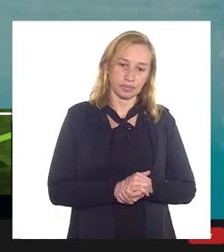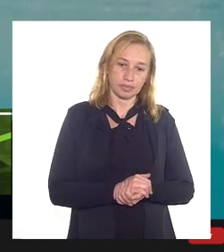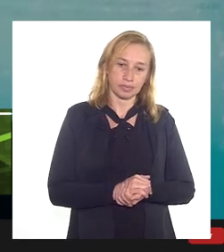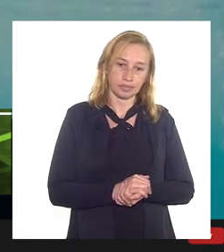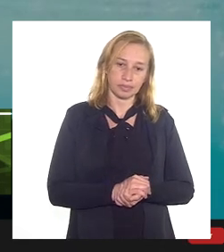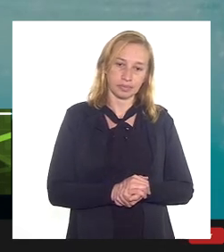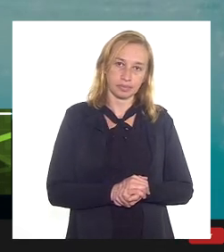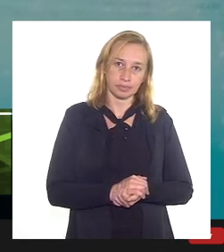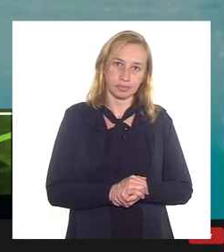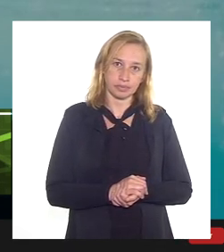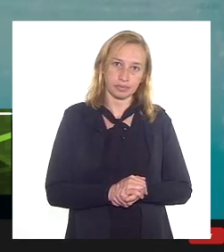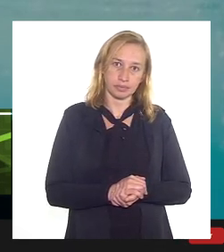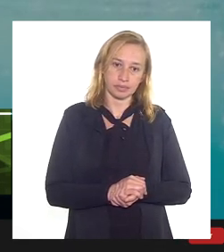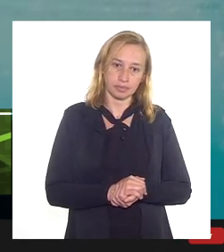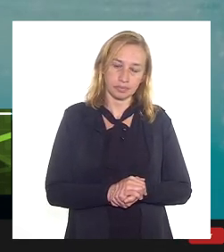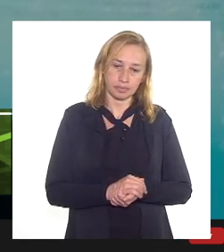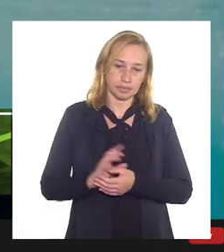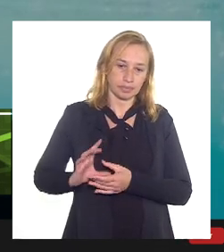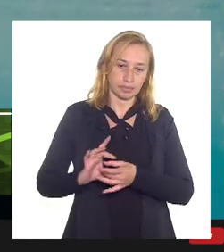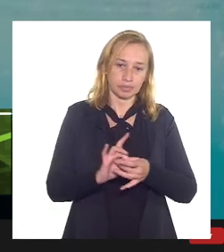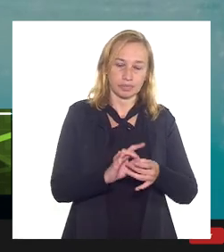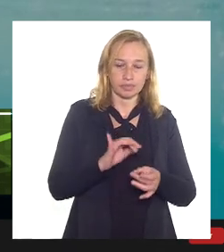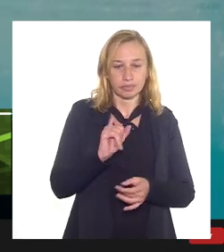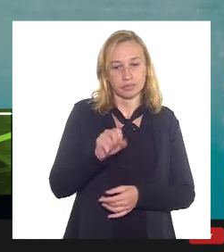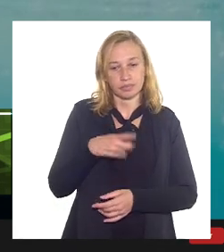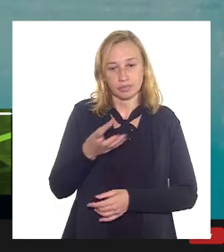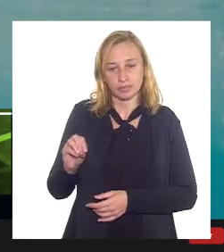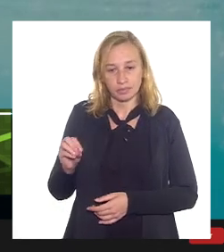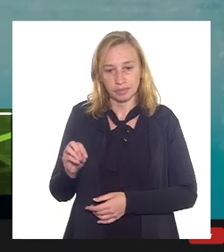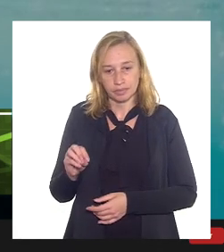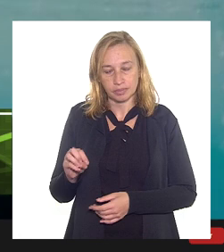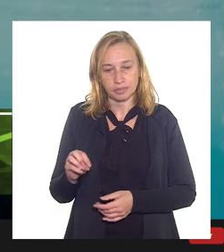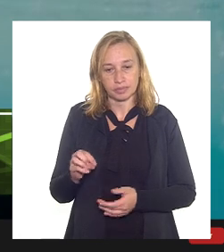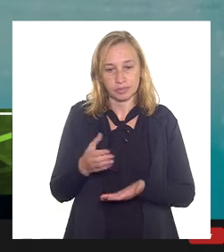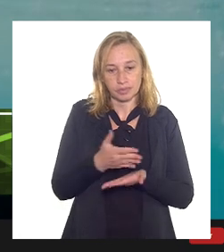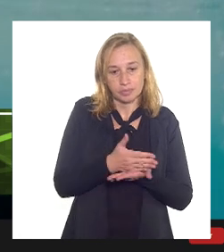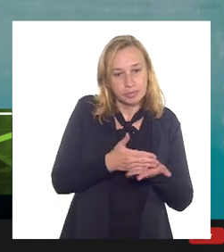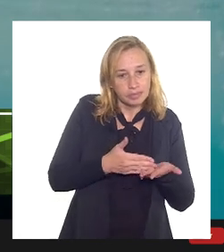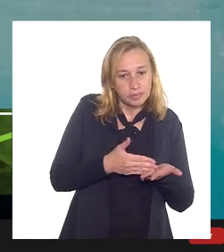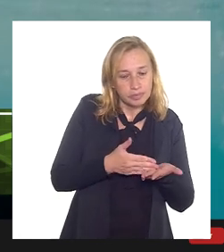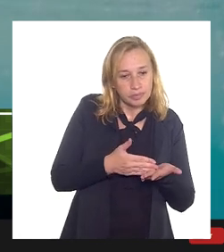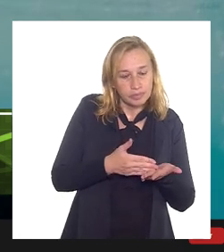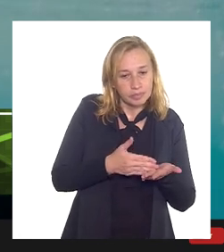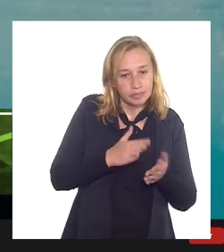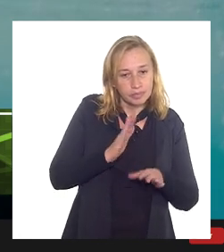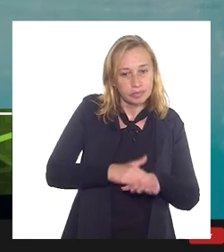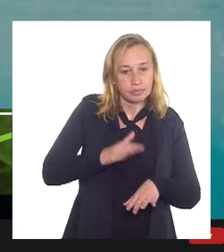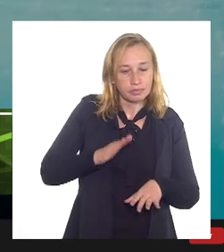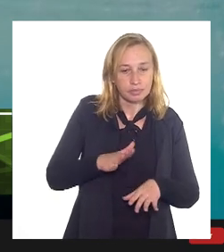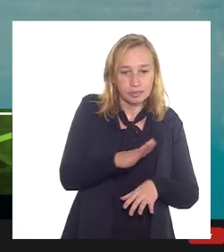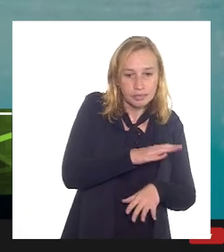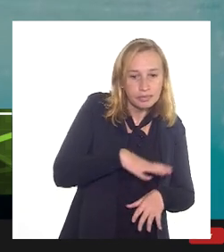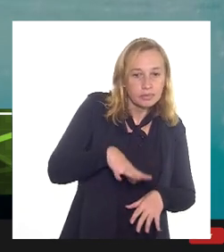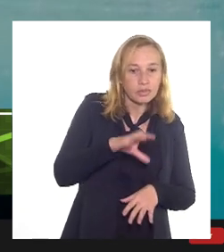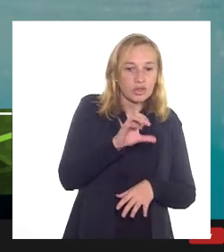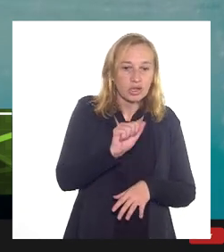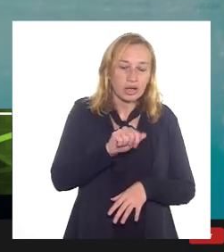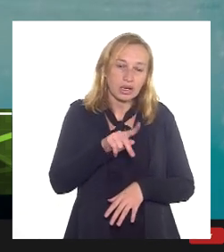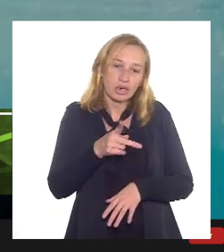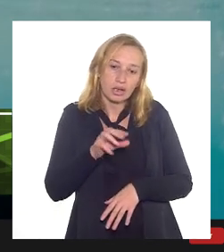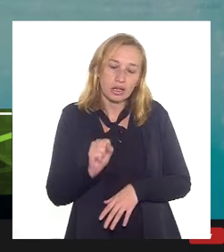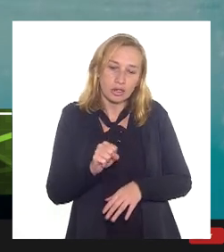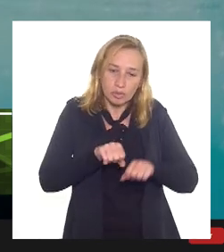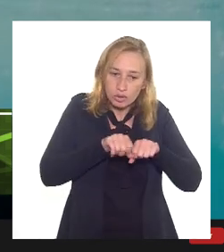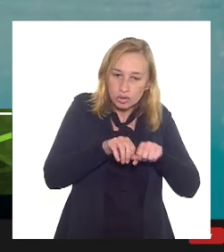vai ter gás que vai ser reinjetado vai ter uma parcela que vai vão entrar mais campos né quando a fala assim vão entrar mais